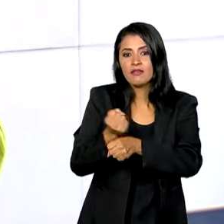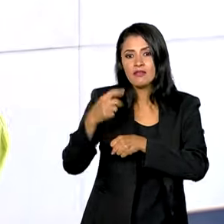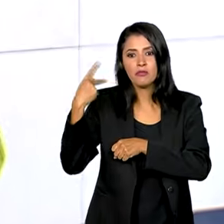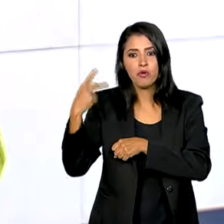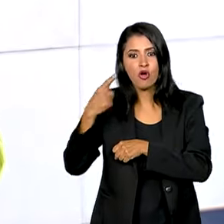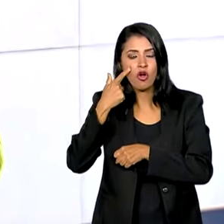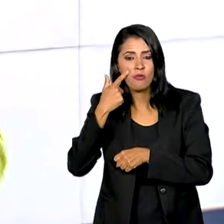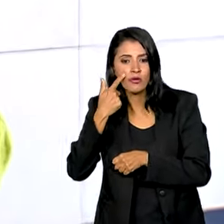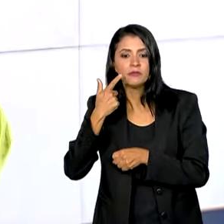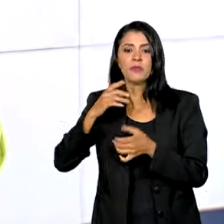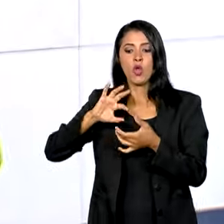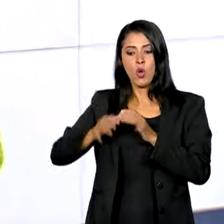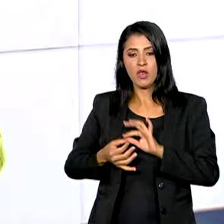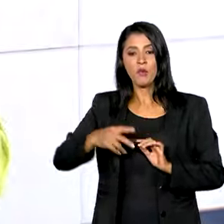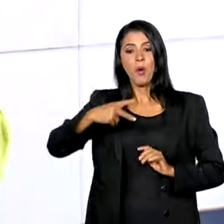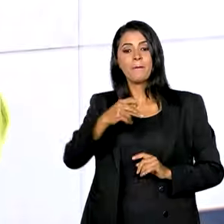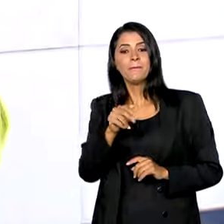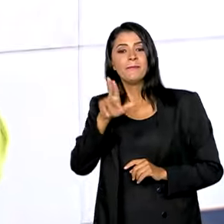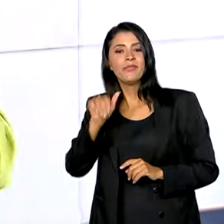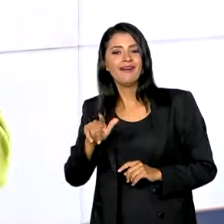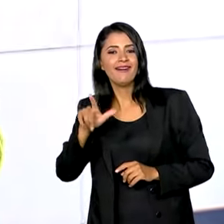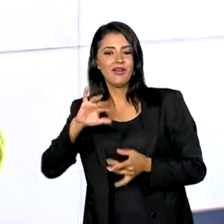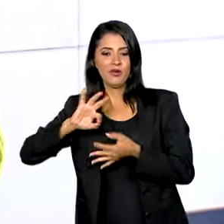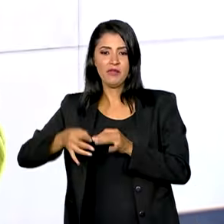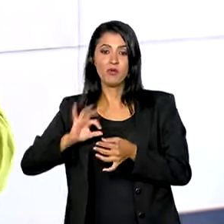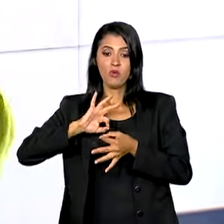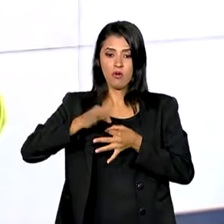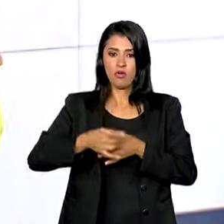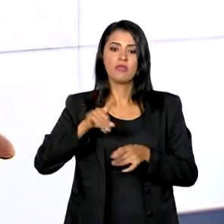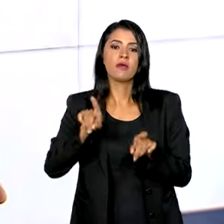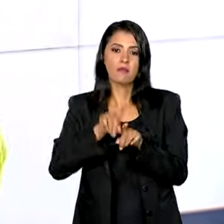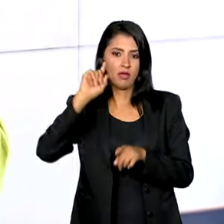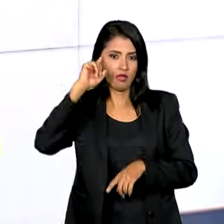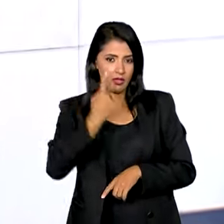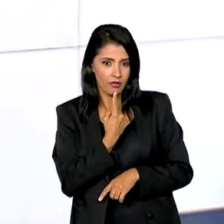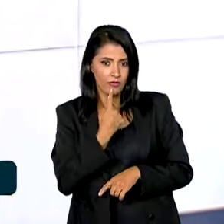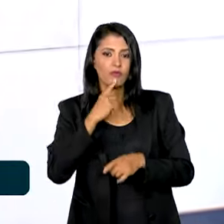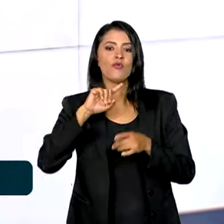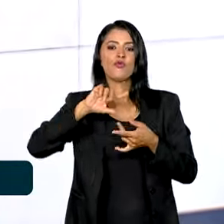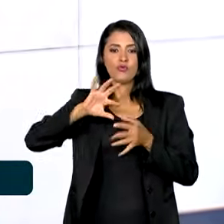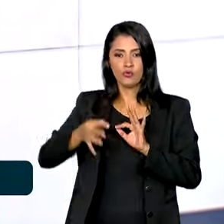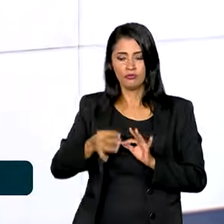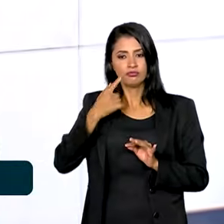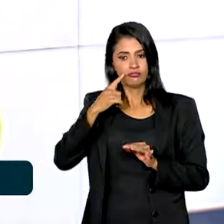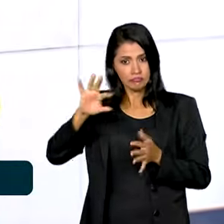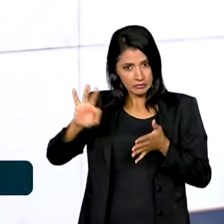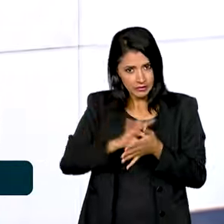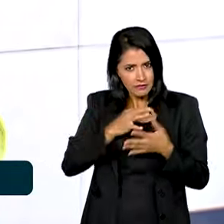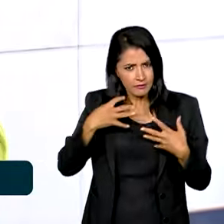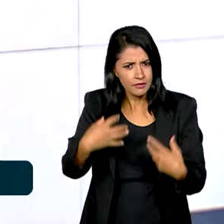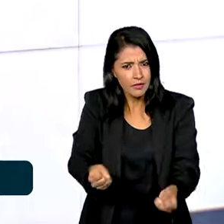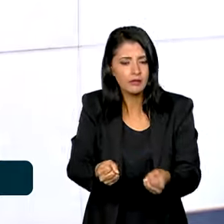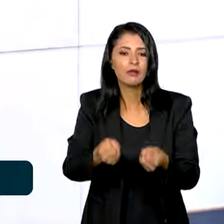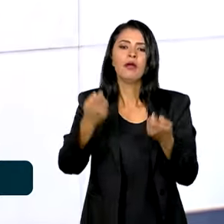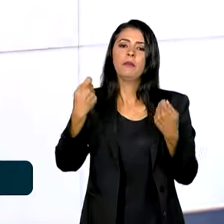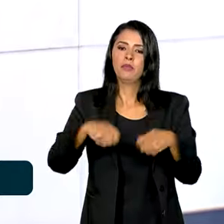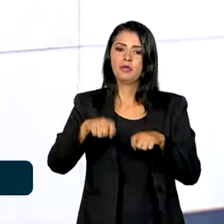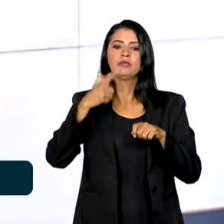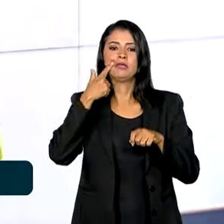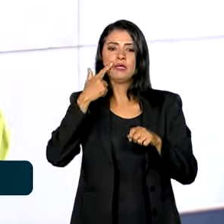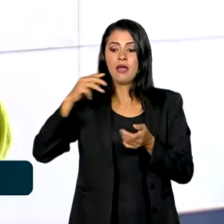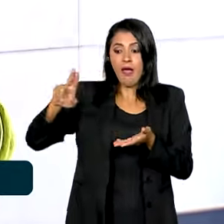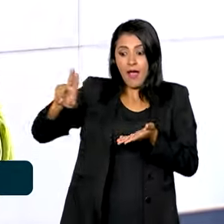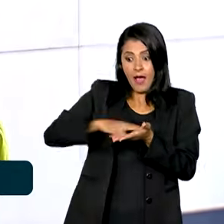ciclo, olímpico, paralímpico e surdo-olímpico. E para ter certeza que a inscrição foi aceita, tem que receber uma